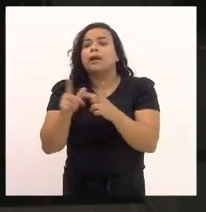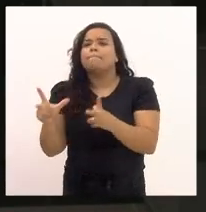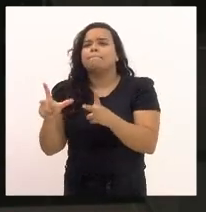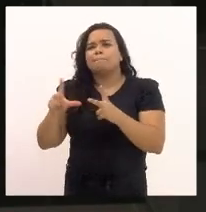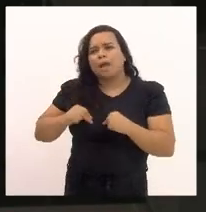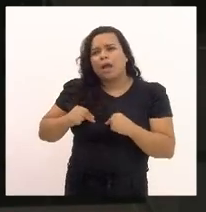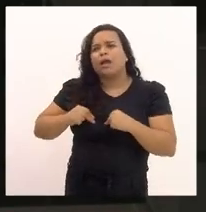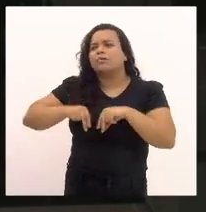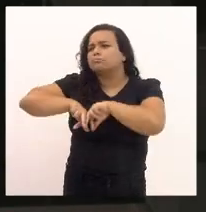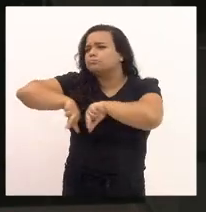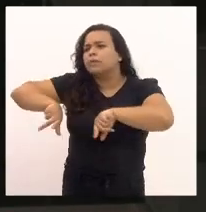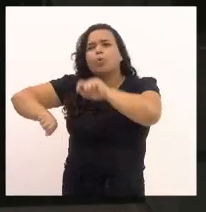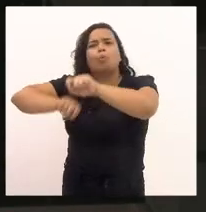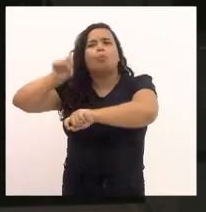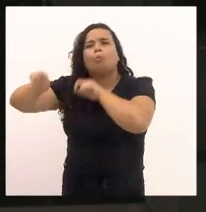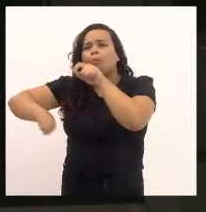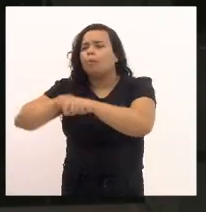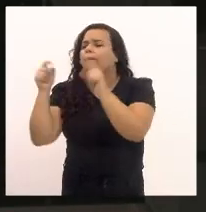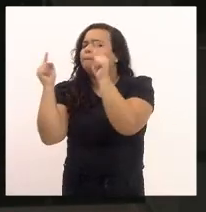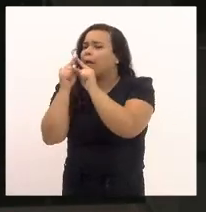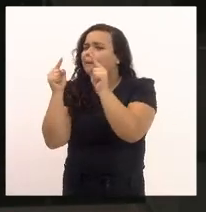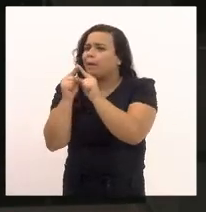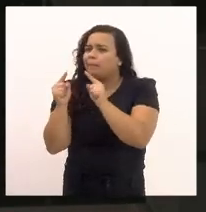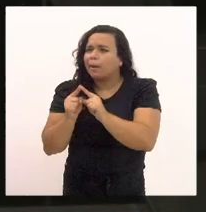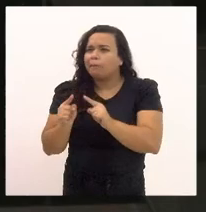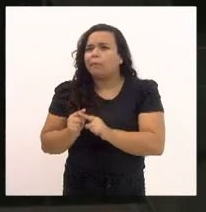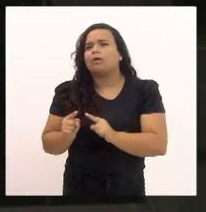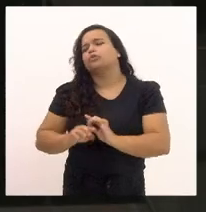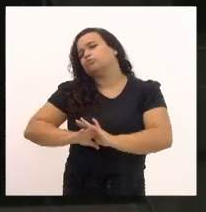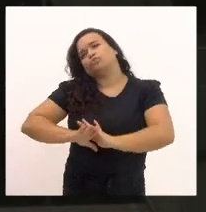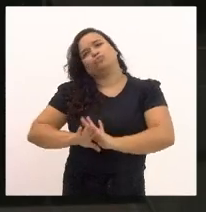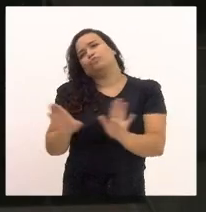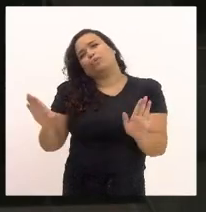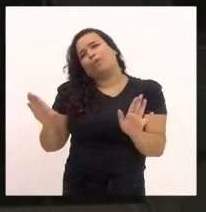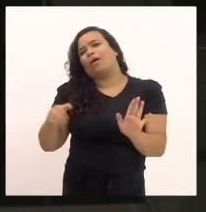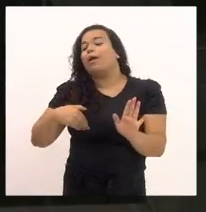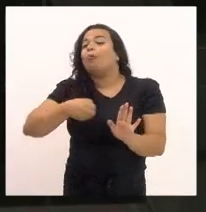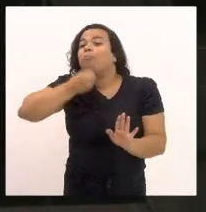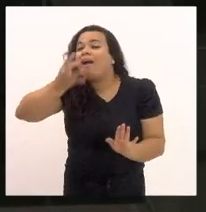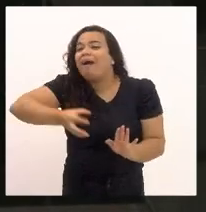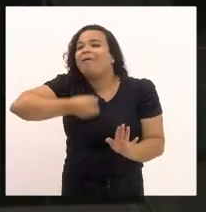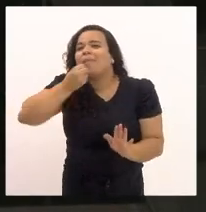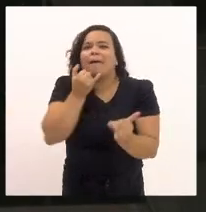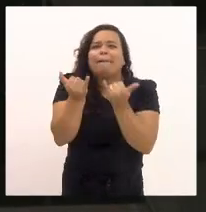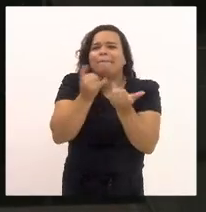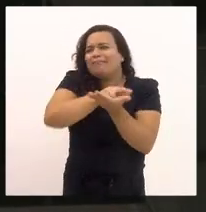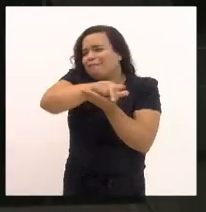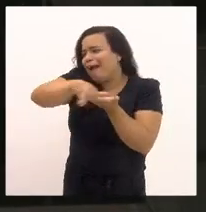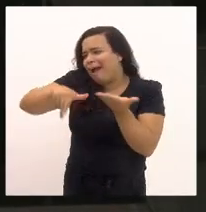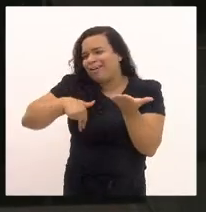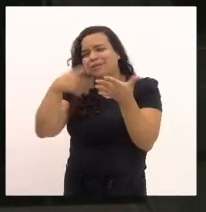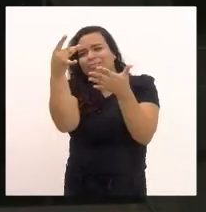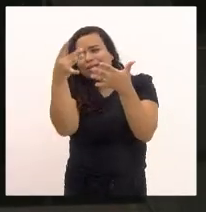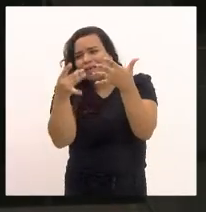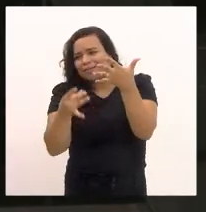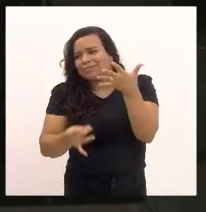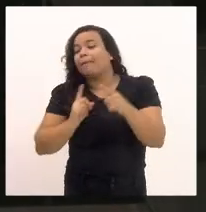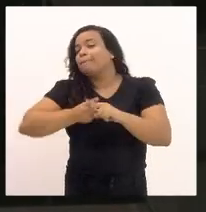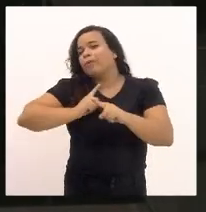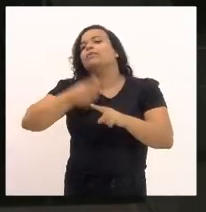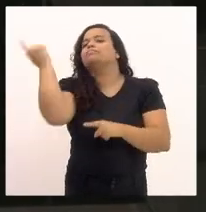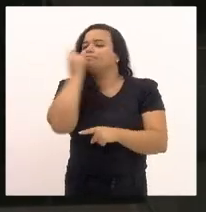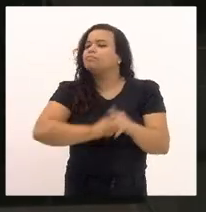mesmo. Estou apenas prestando todas as informações, visto que a lei foi